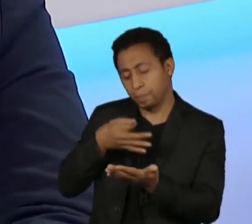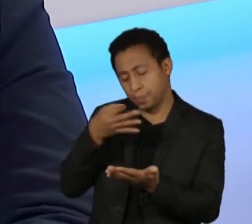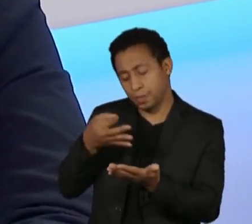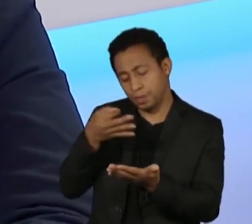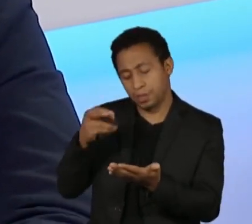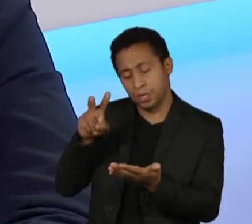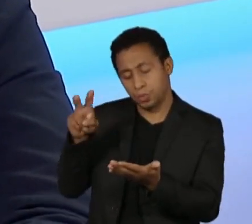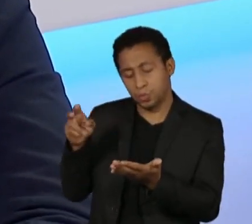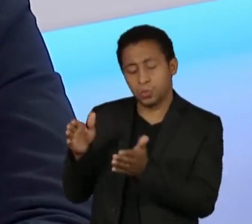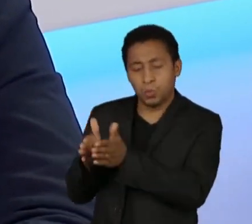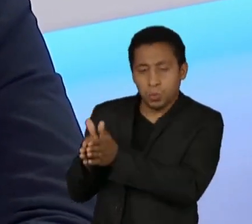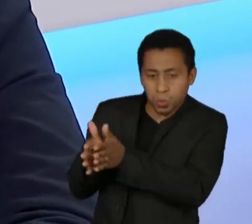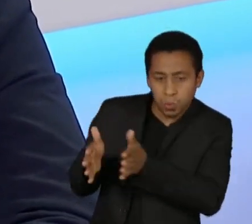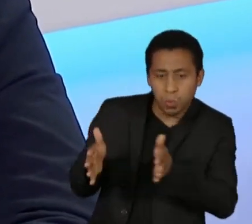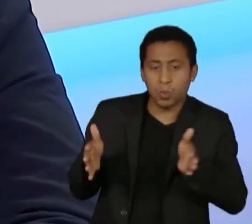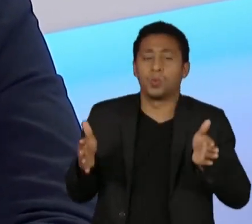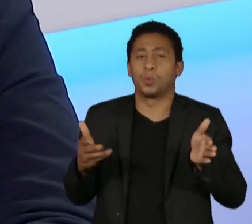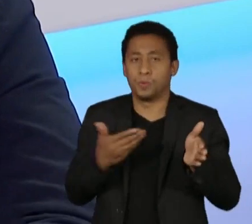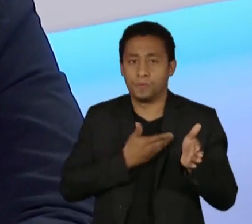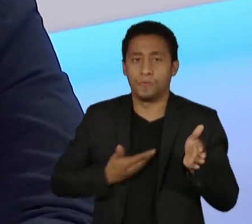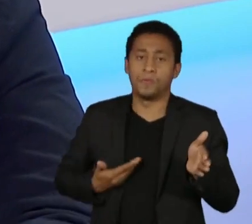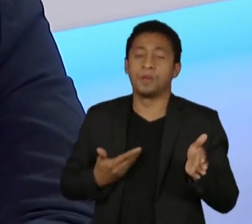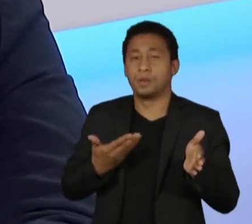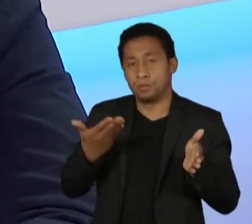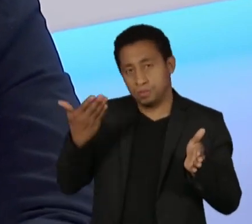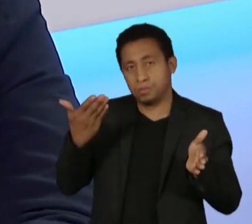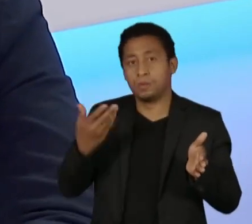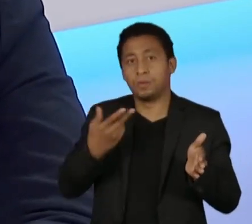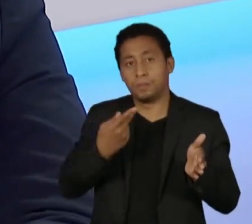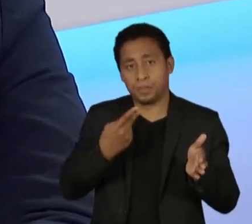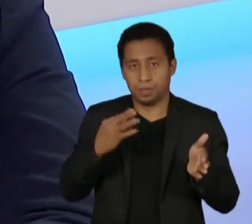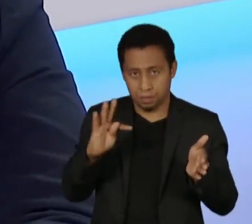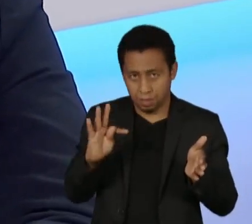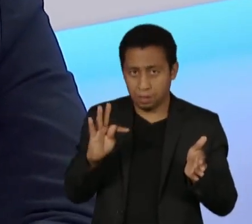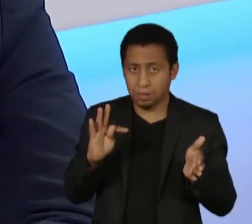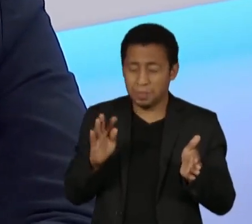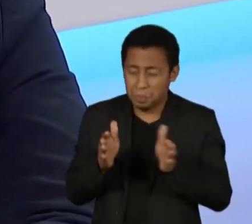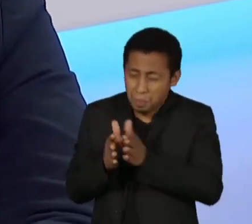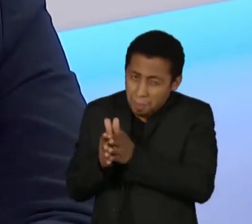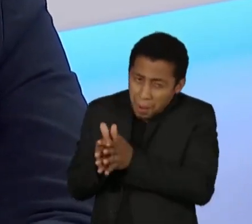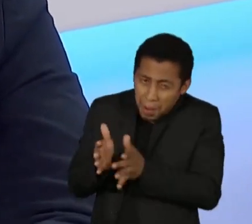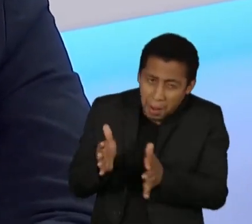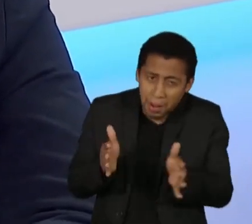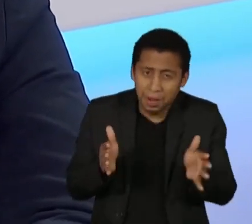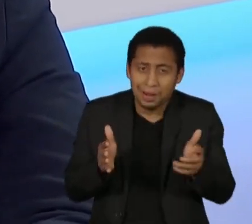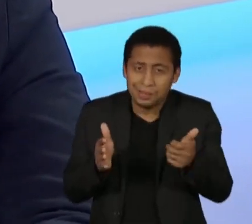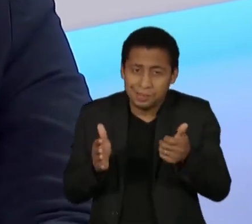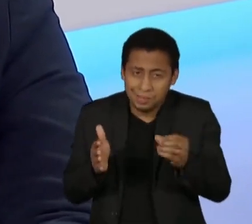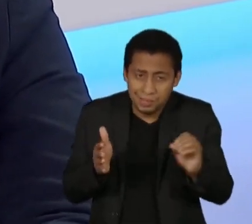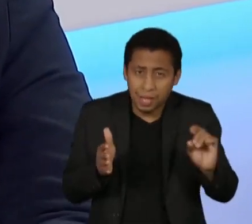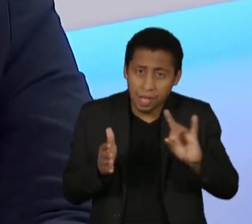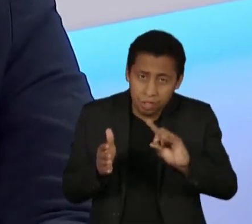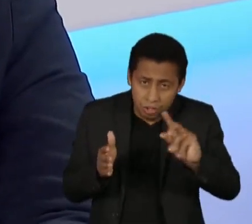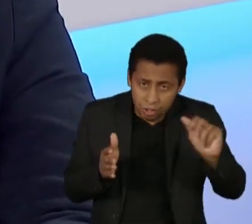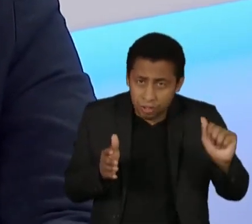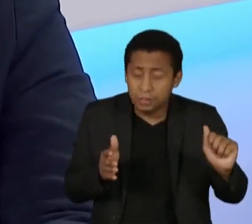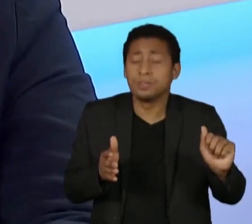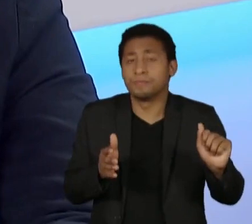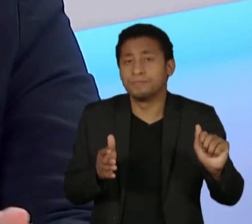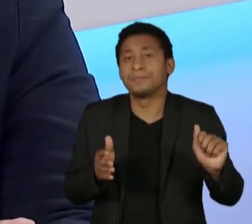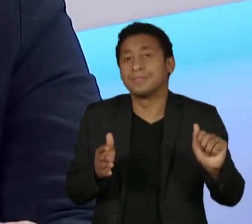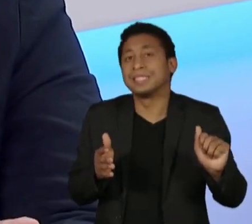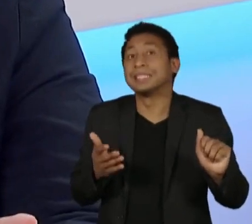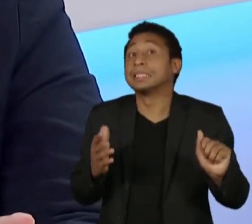mim uma coisa dessa análise dos 100 dias, que eu acho que é preciso também a gente cobrir um pouco, é a questão da relação do PT, do governo Lula,